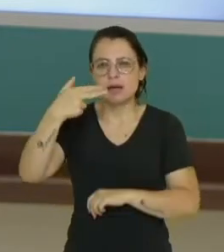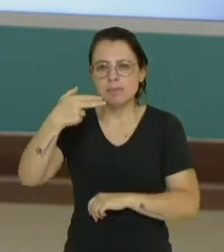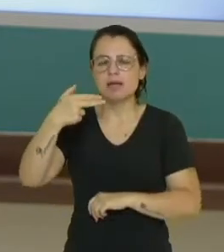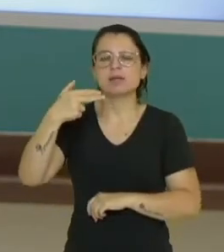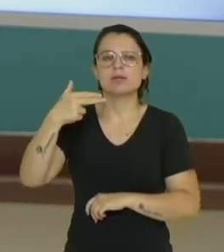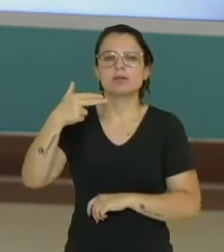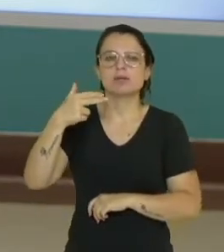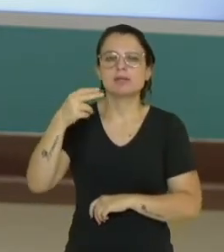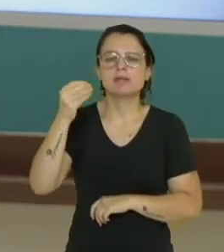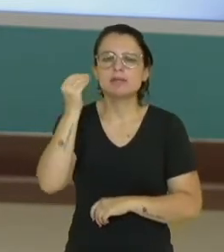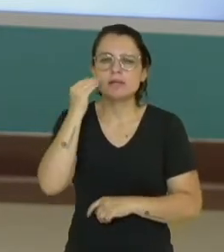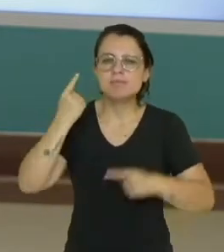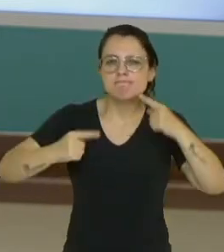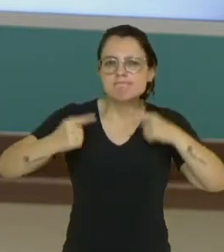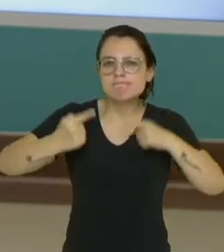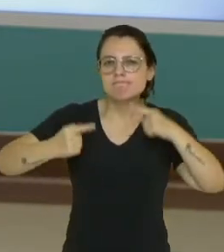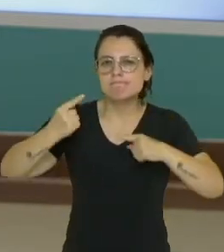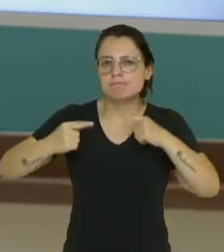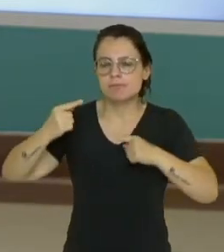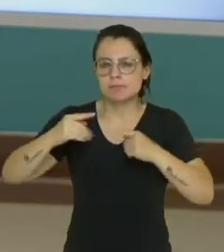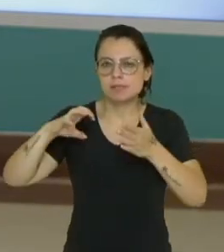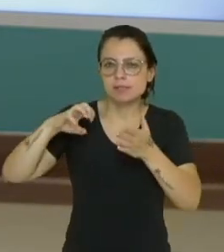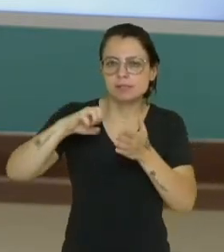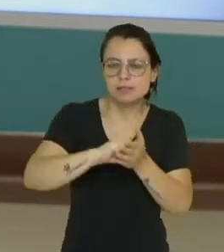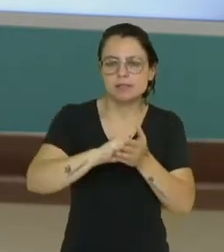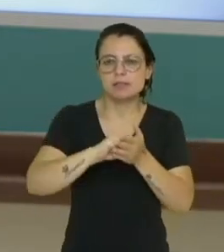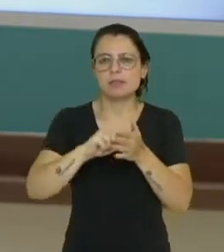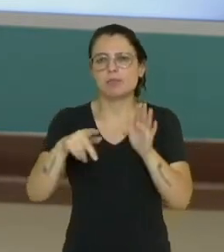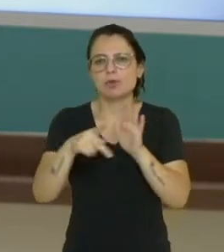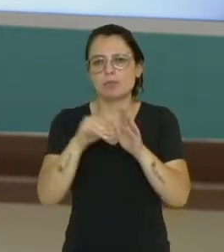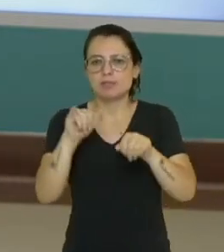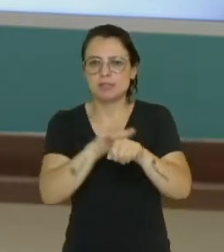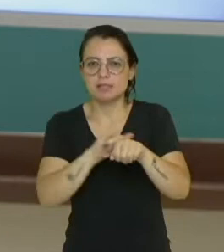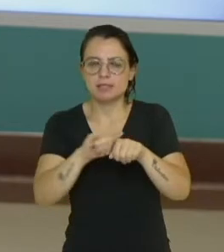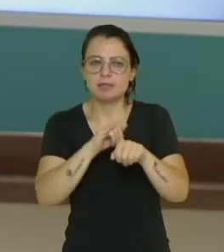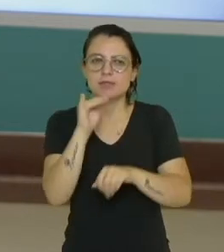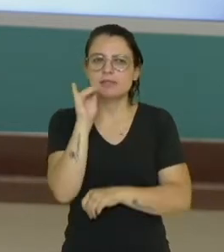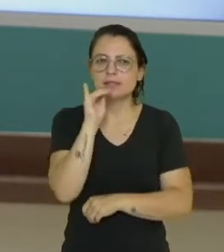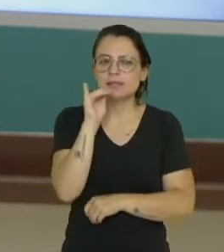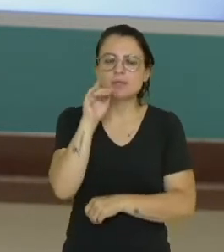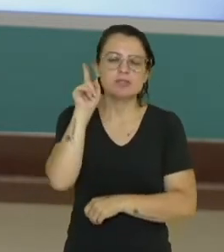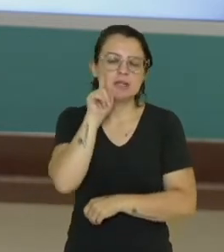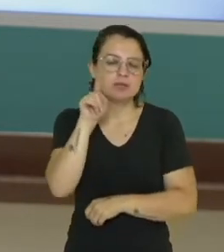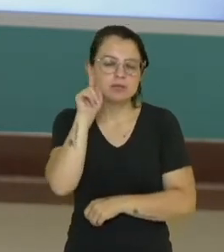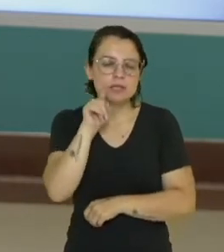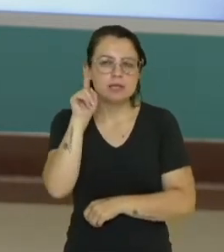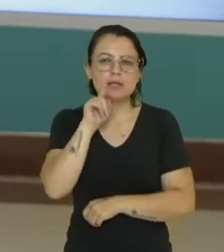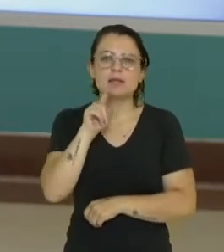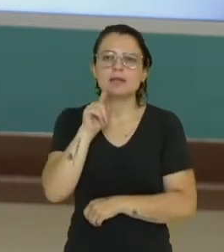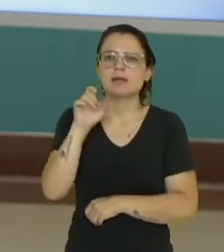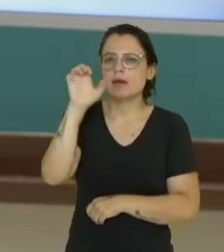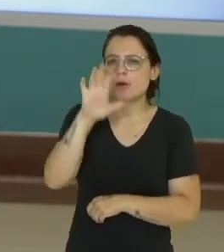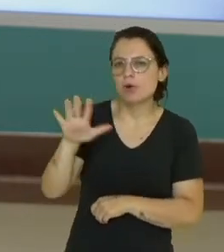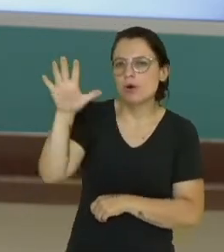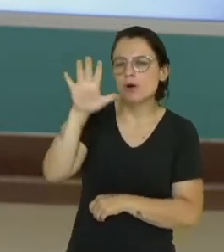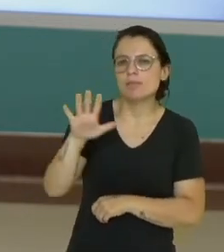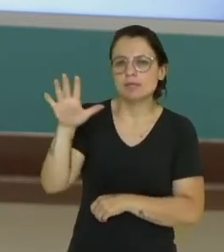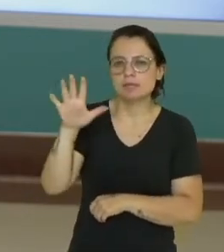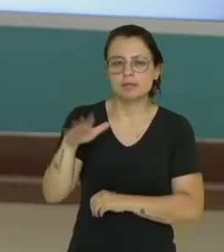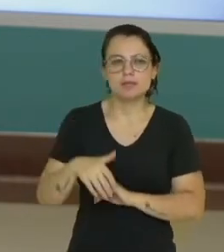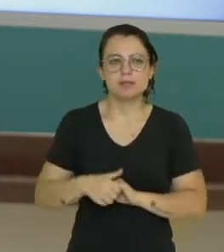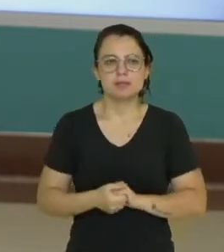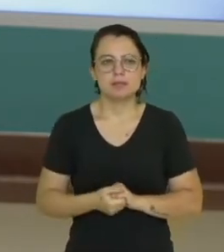naturais e energéticos? Recursos que são estratégicos para países como Estados Unidos, países europeus, ok?